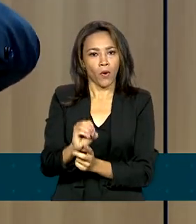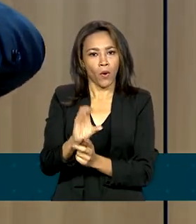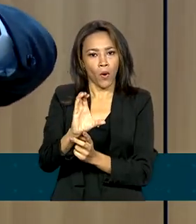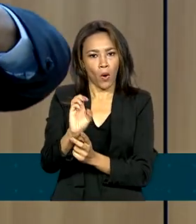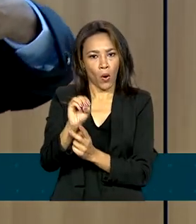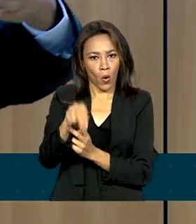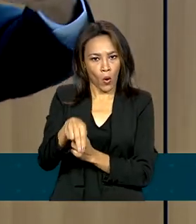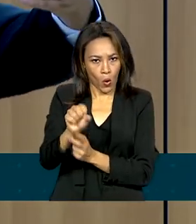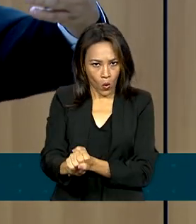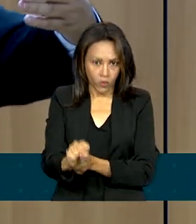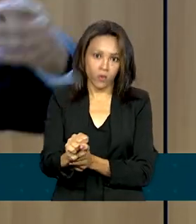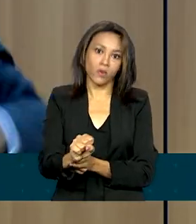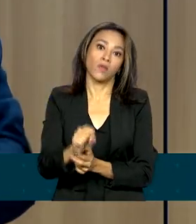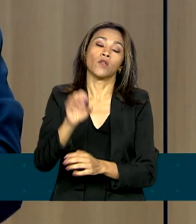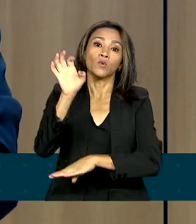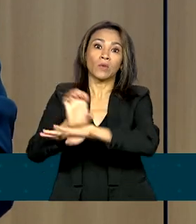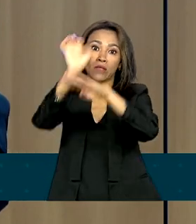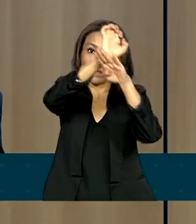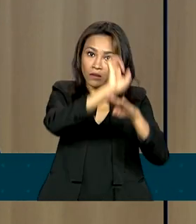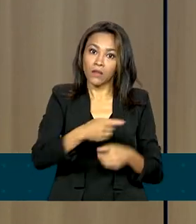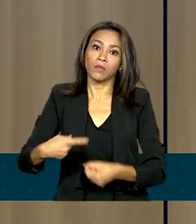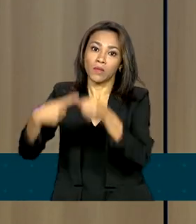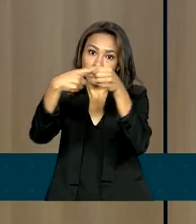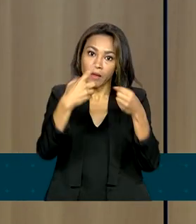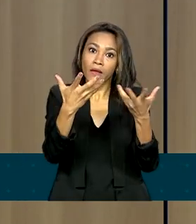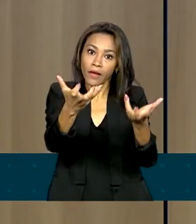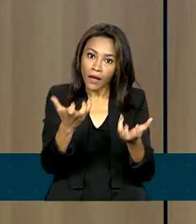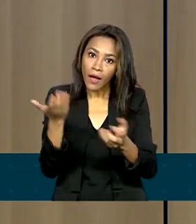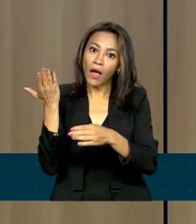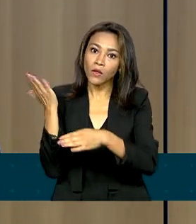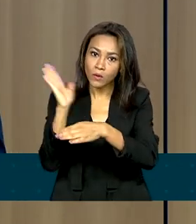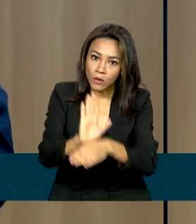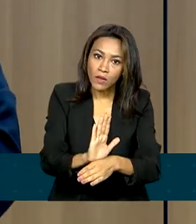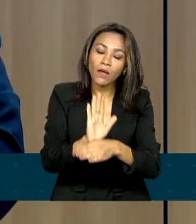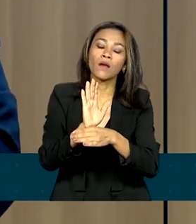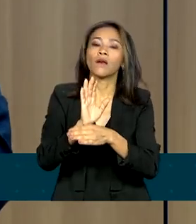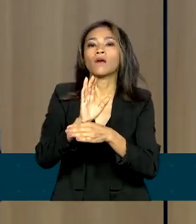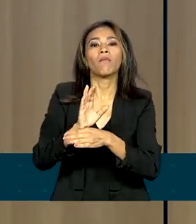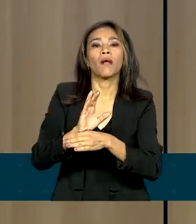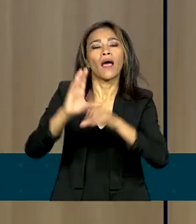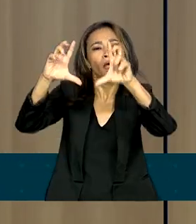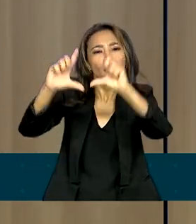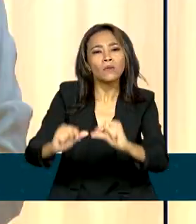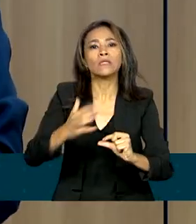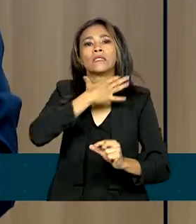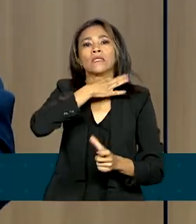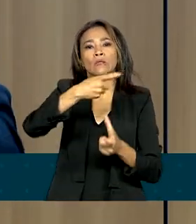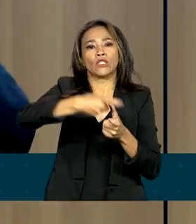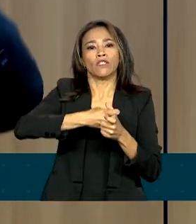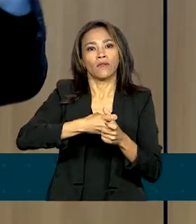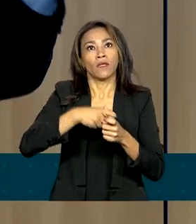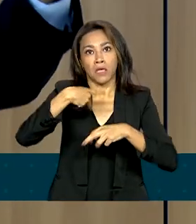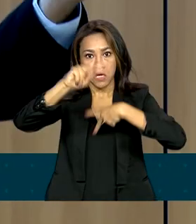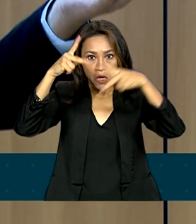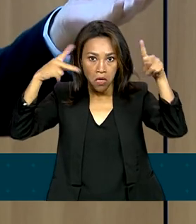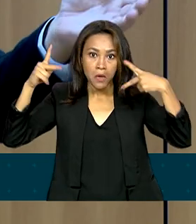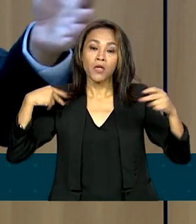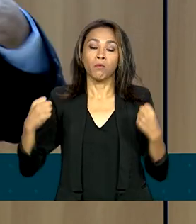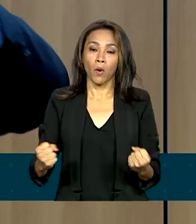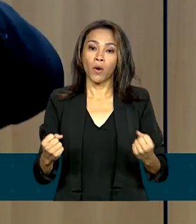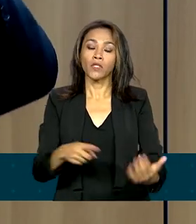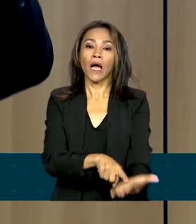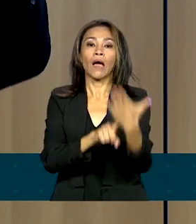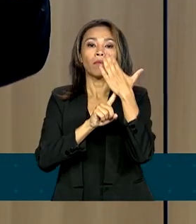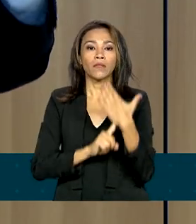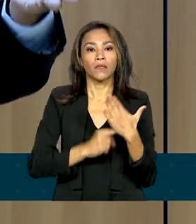consumidores superendividados terão a possibilidade de apresentar um projeto abrangendo, por exemplo,